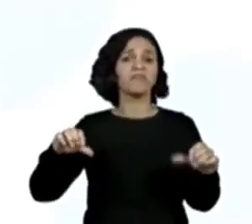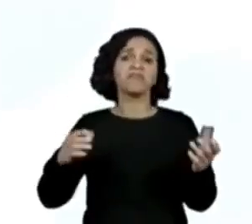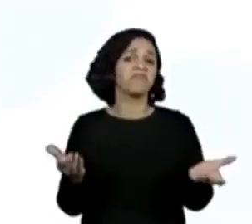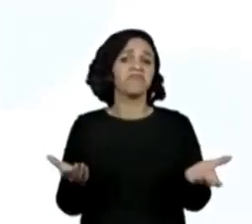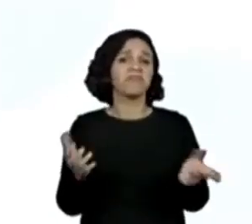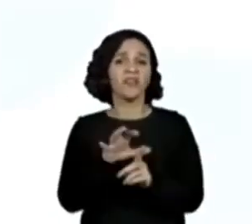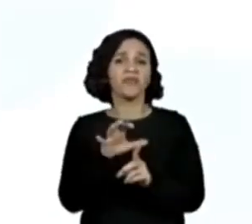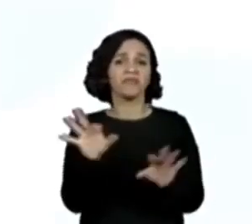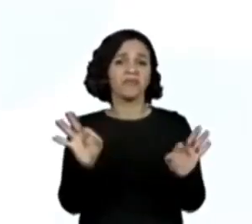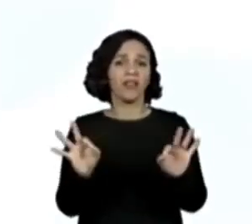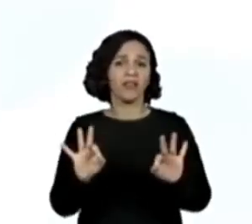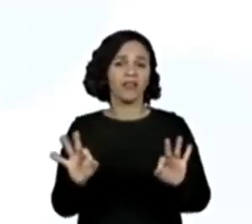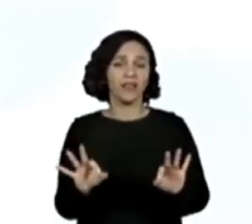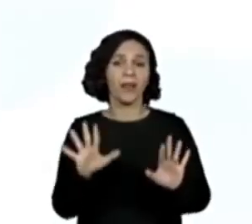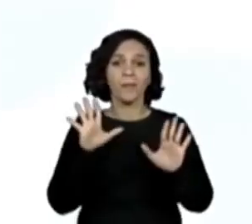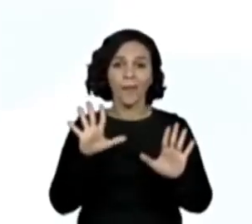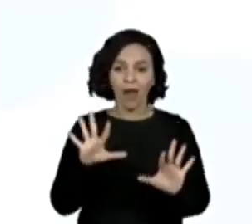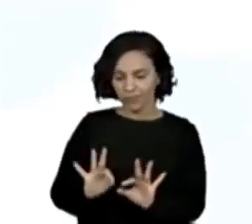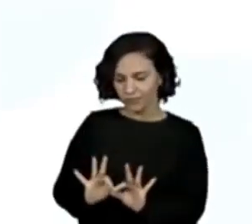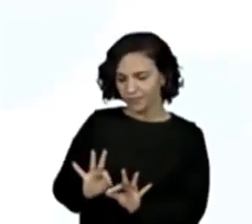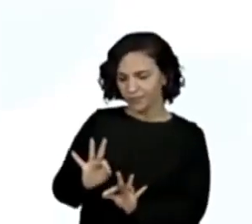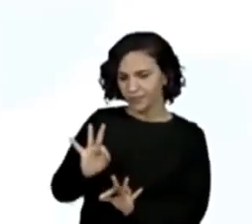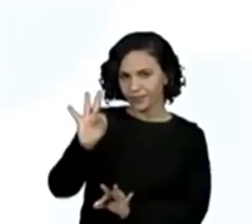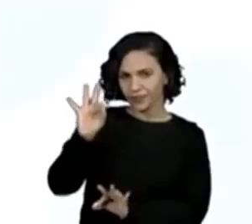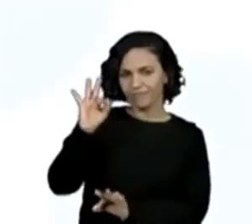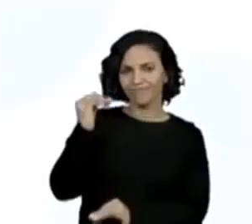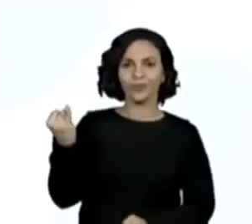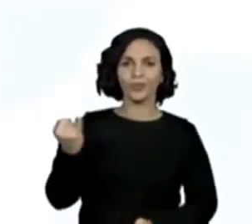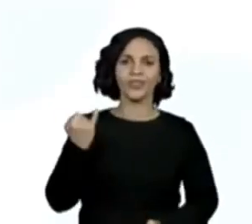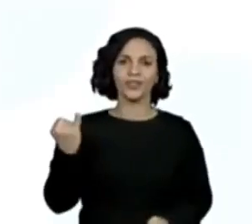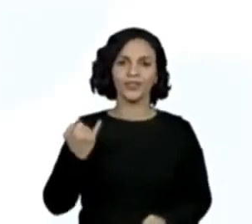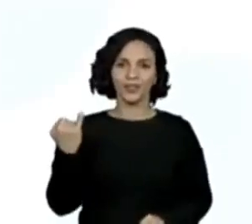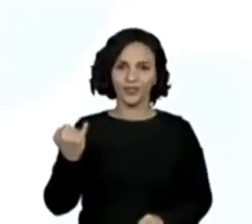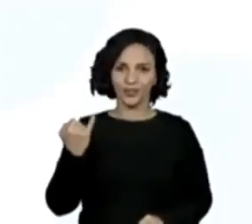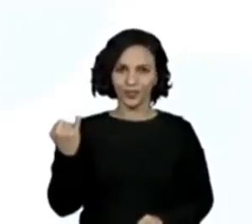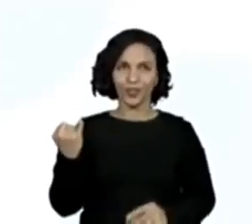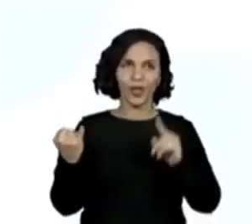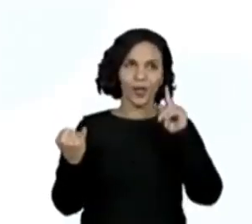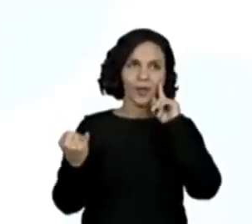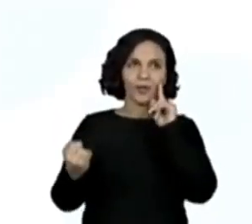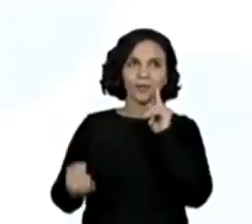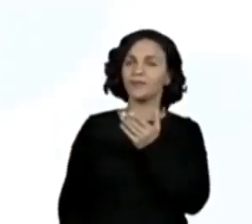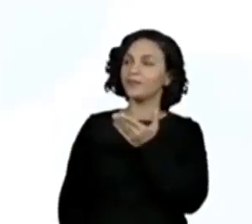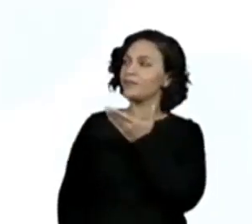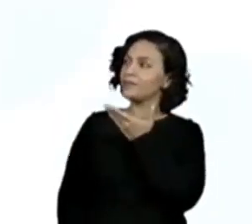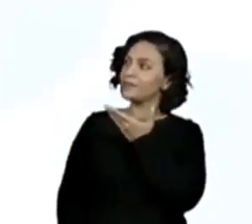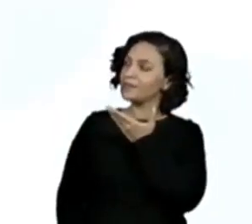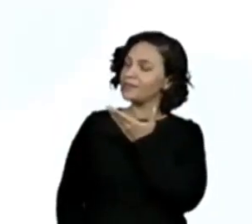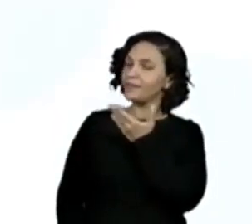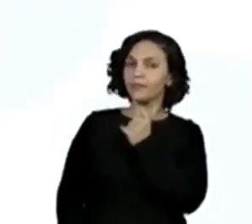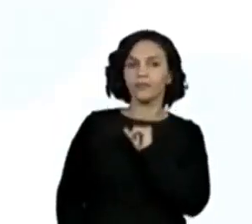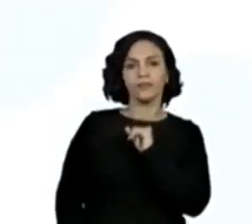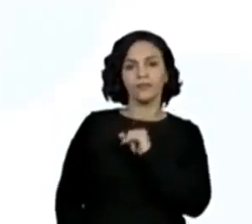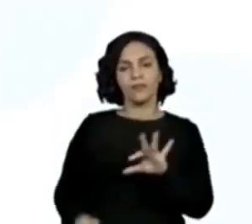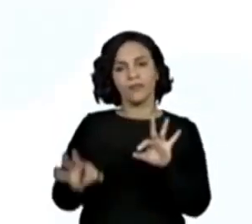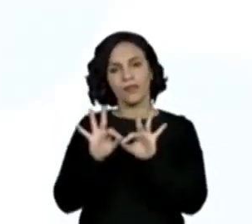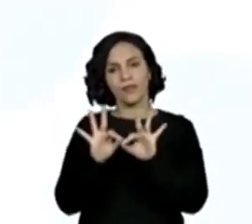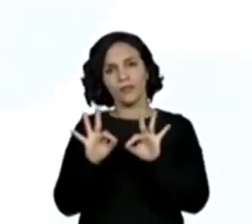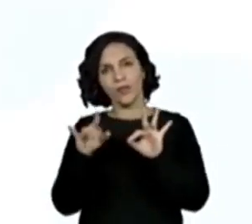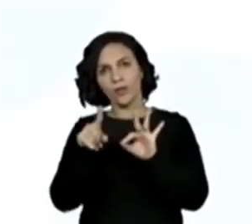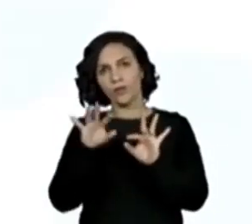influenciar. Mas a altura, ó. A Maria Cecília mede um metro e vinte e dois